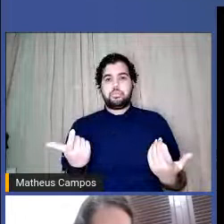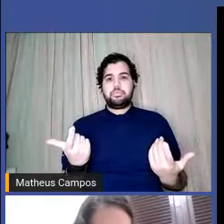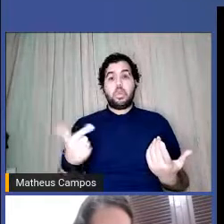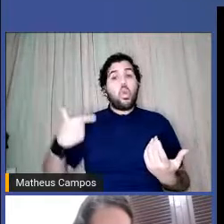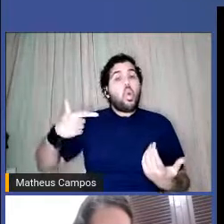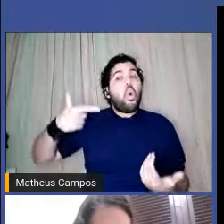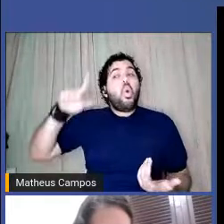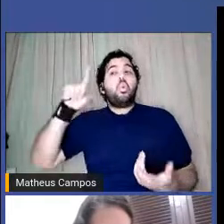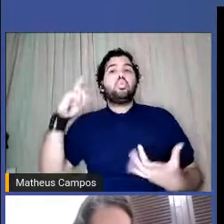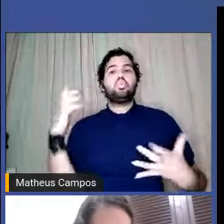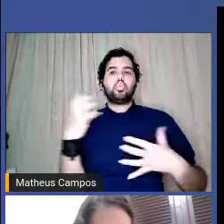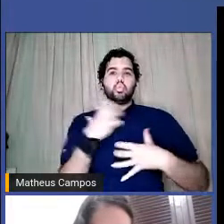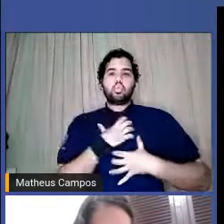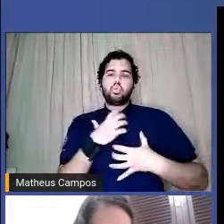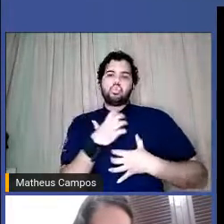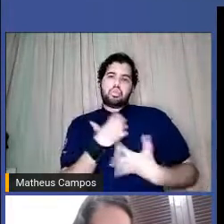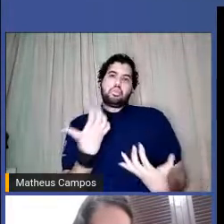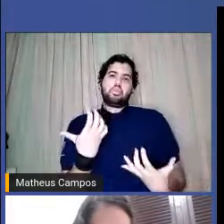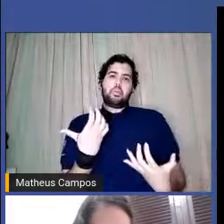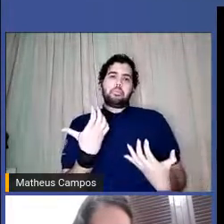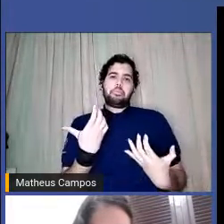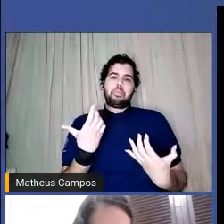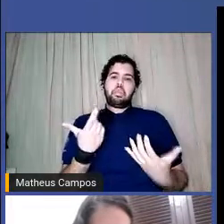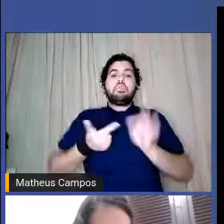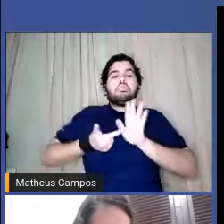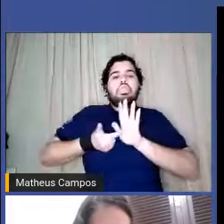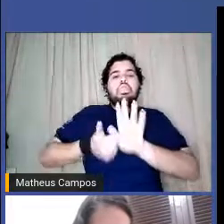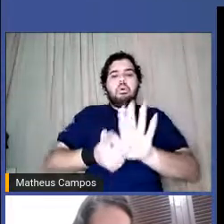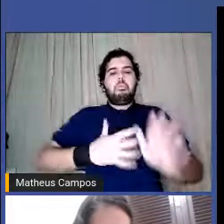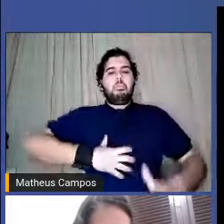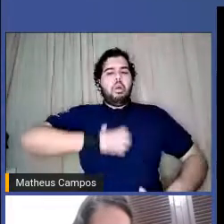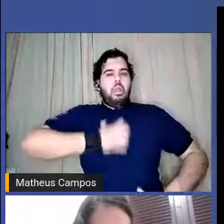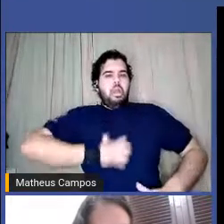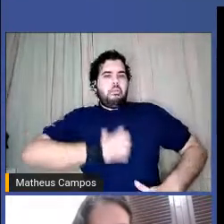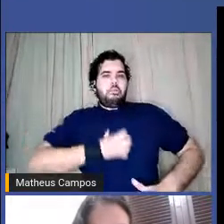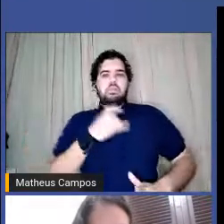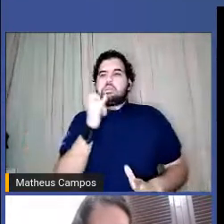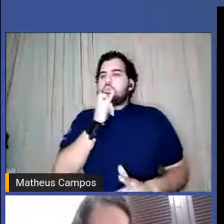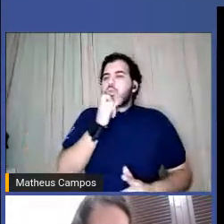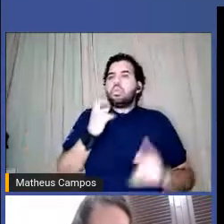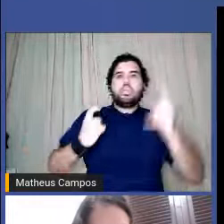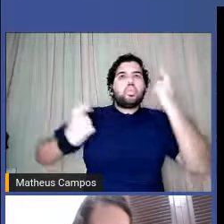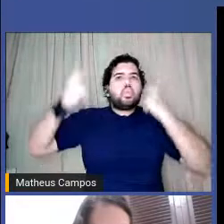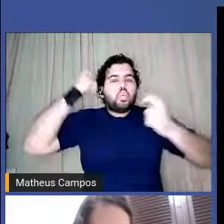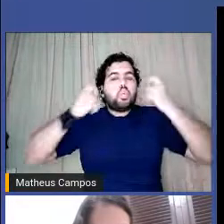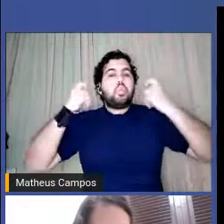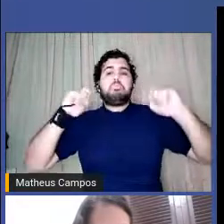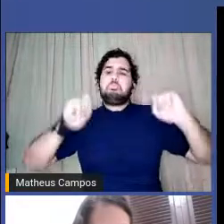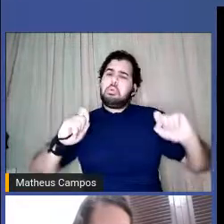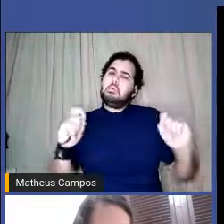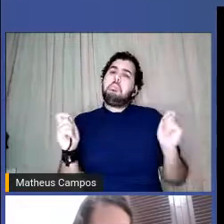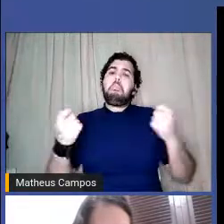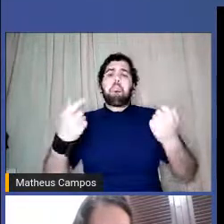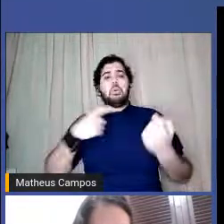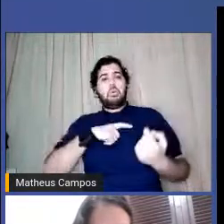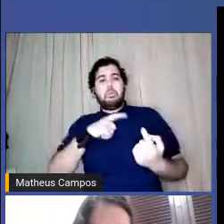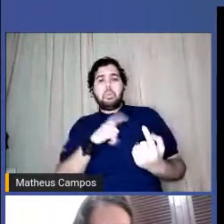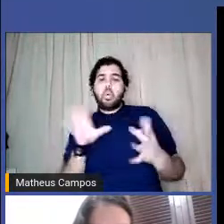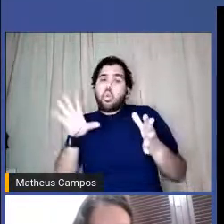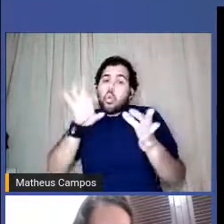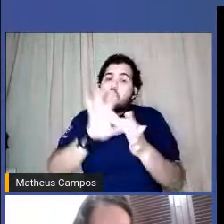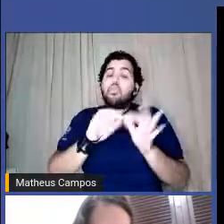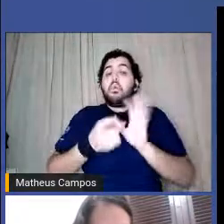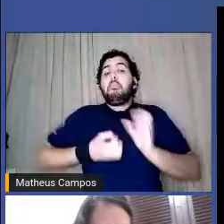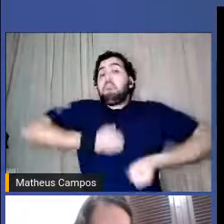de direcionar as nossas raivas e inquietações. As nossas revoltas, elas podem ser direcionadas de outras maneiras,